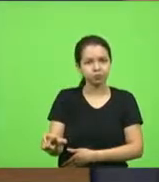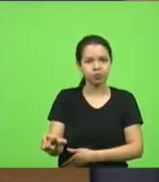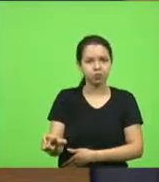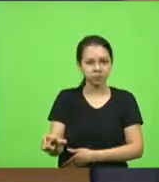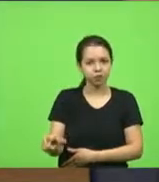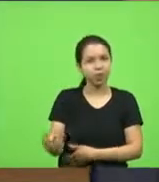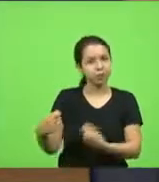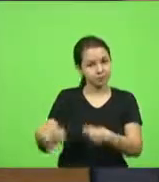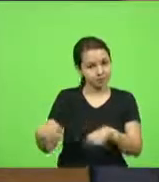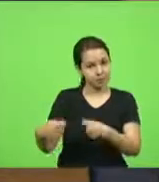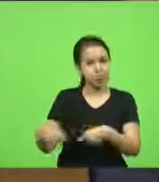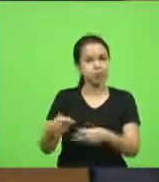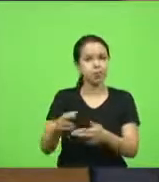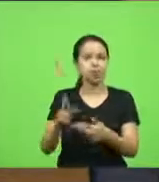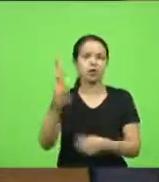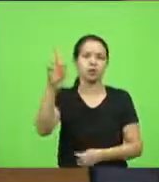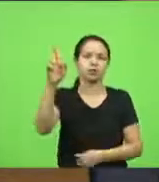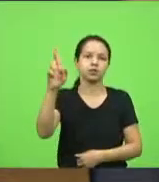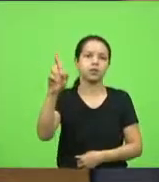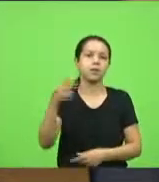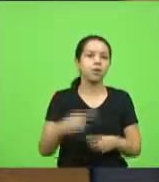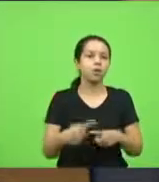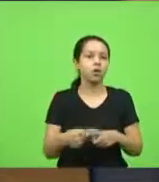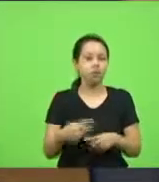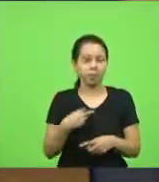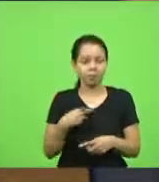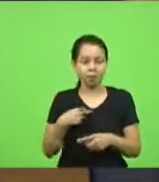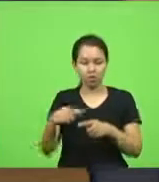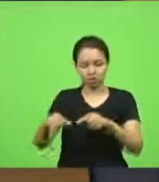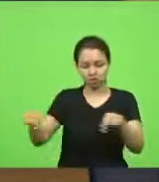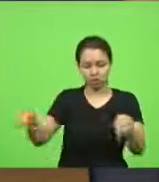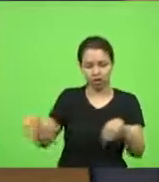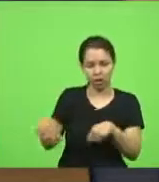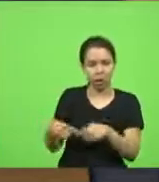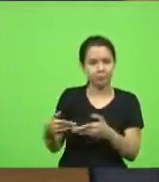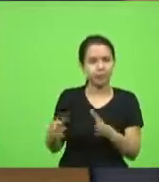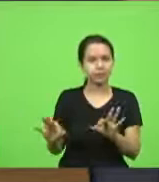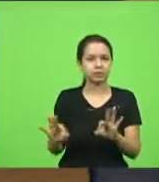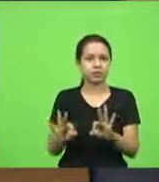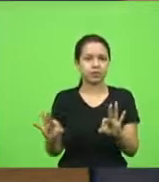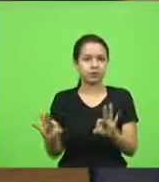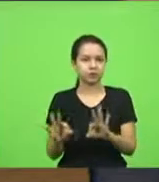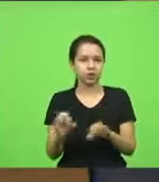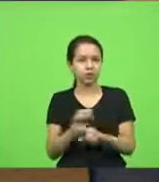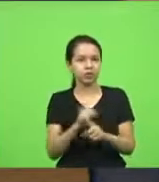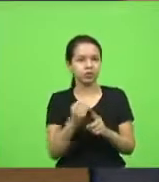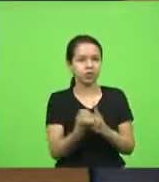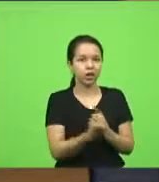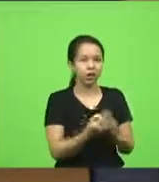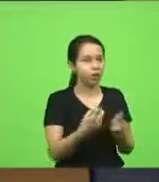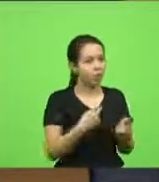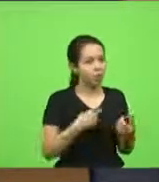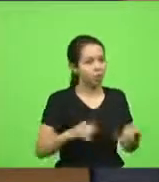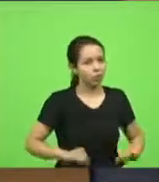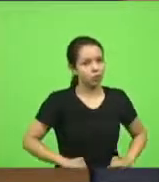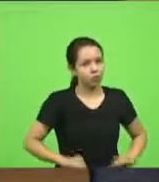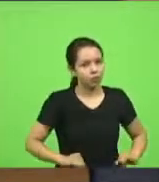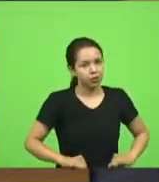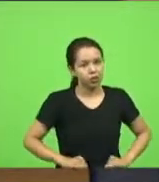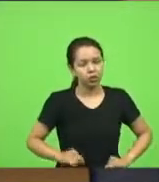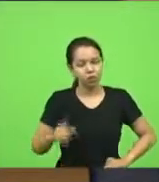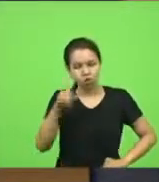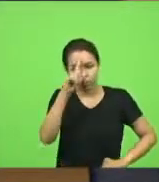culpabilizado. Por quê? Porque não pode ter uma área que não tenha condições. Agora, a sociedade não pode estar sofrendo, ainda mais com um hospital novo,